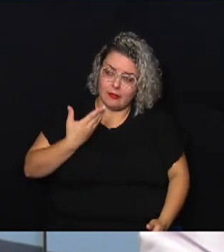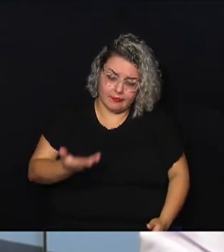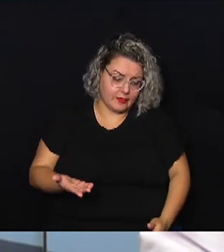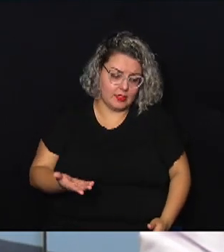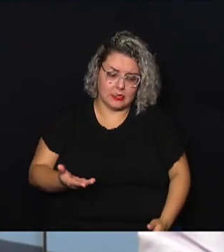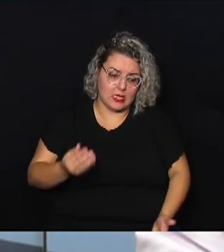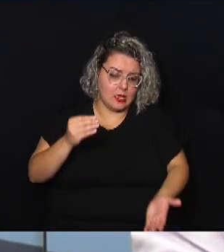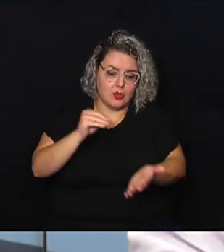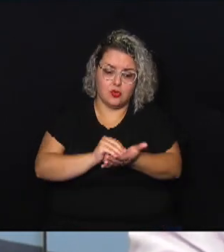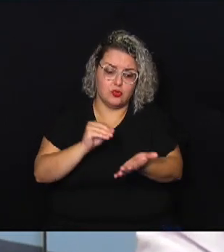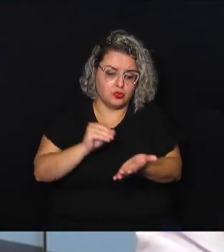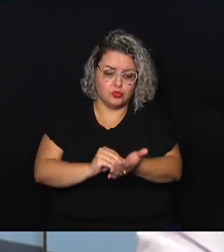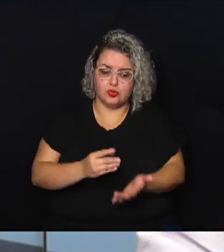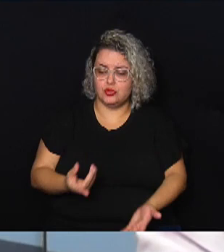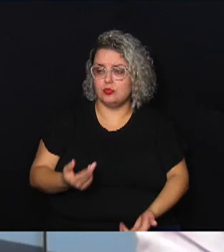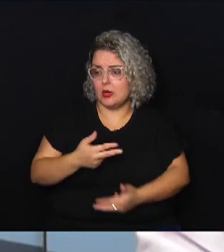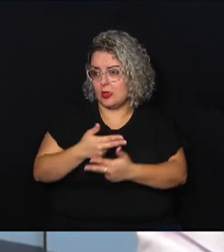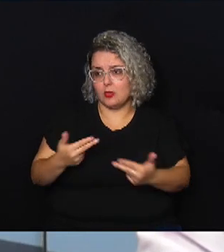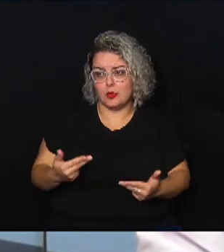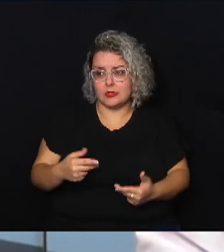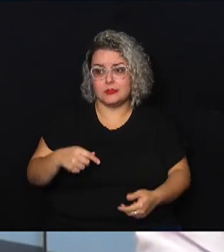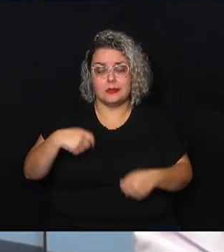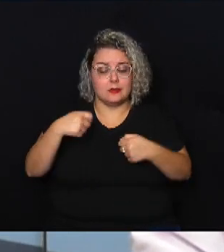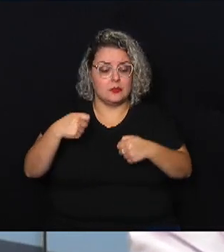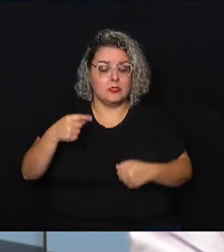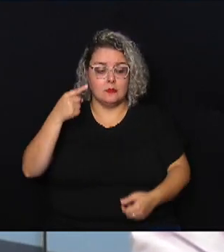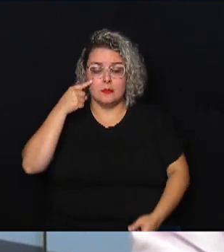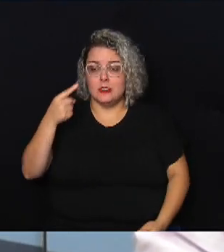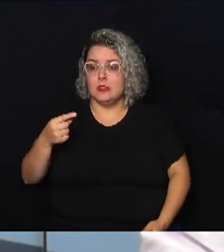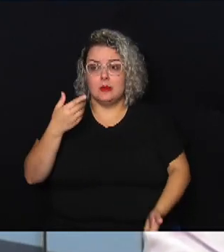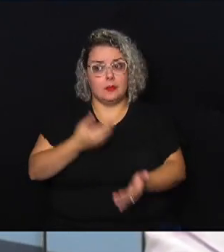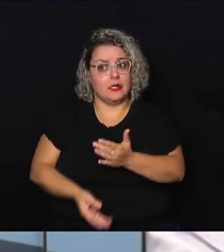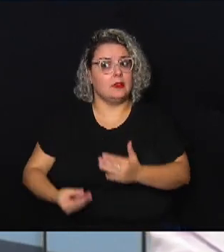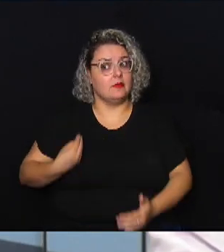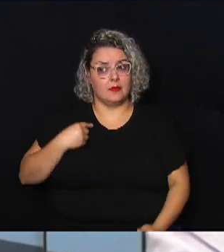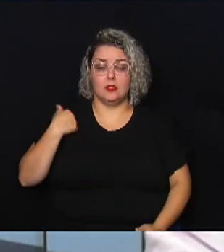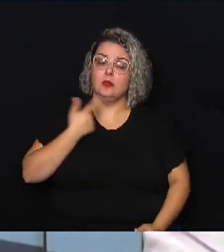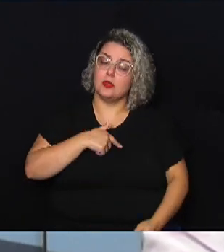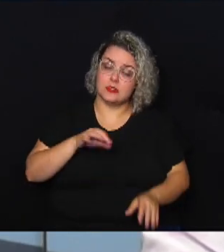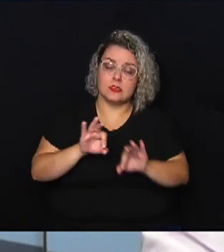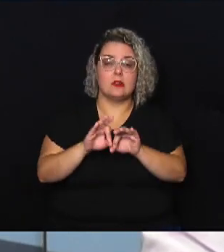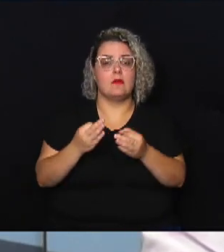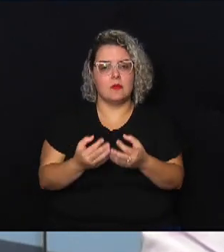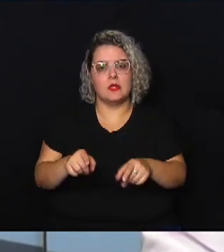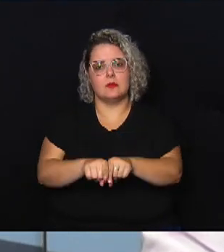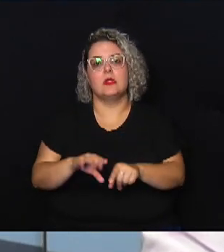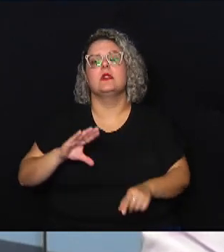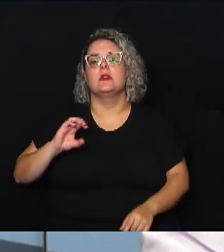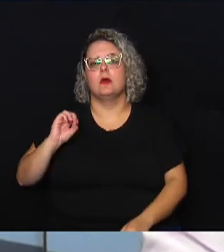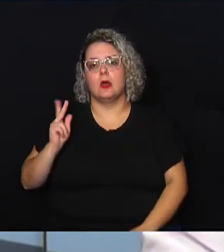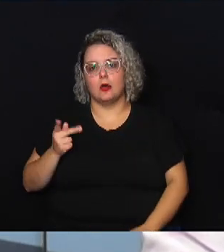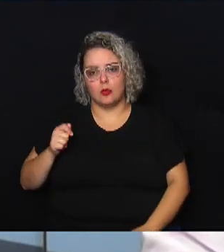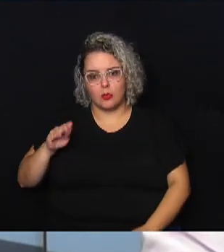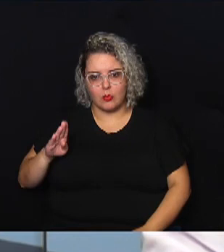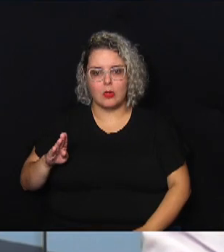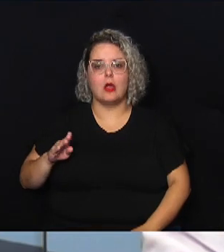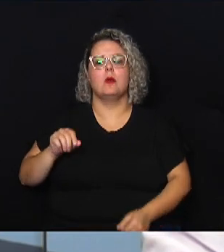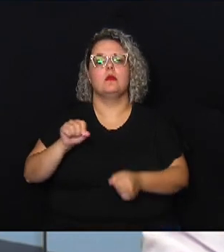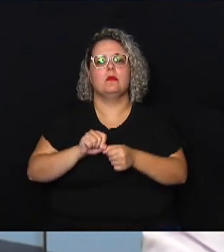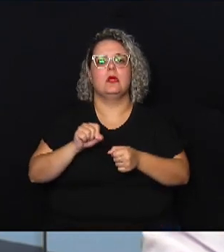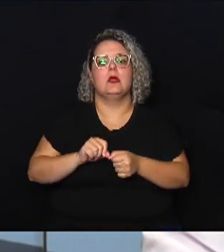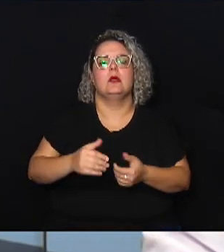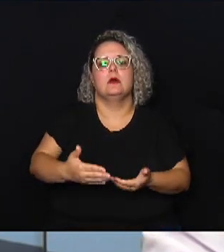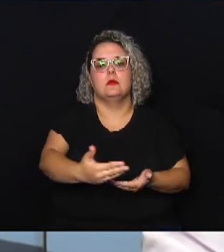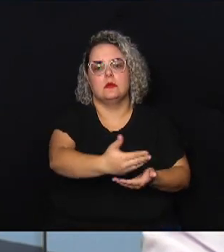pensar em perder é a vida. Nossa e da família. Então, a Coab faz esse trabalho, retira as pessoas